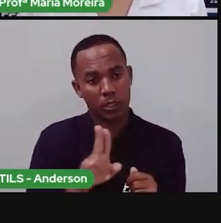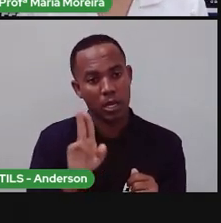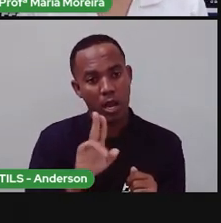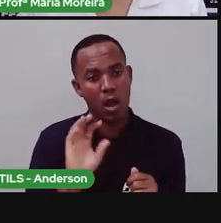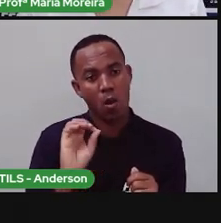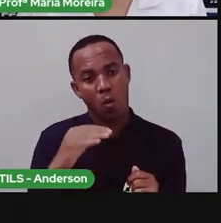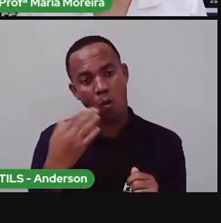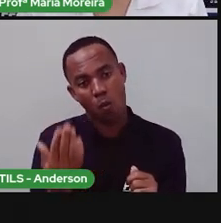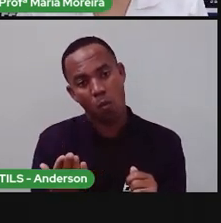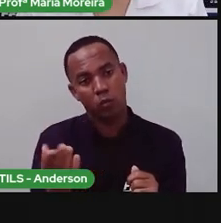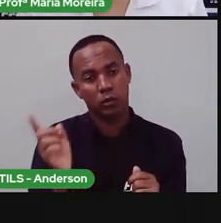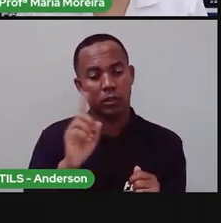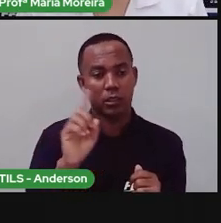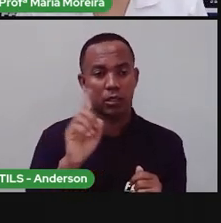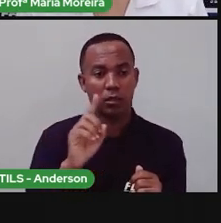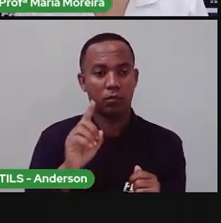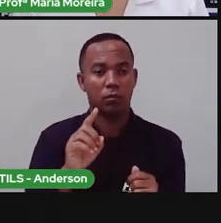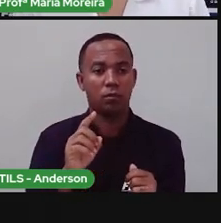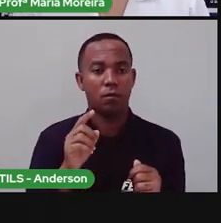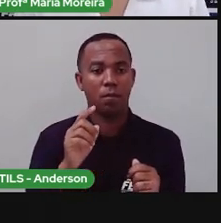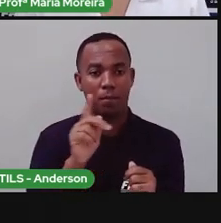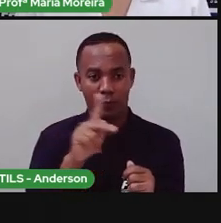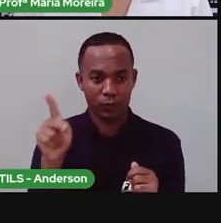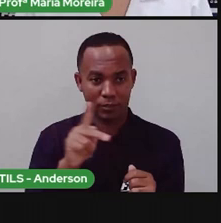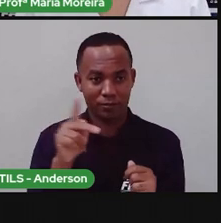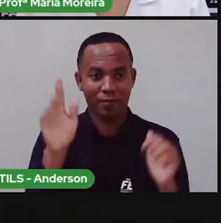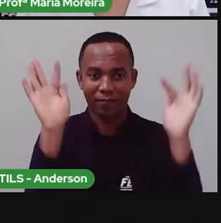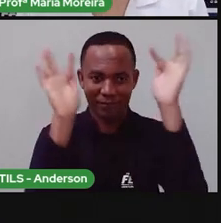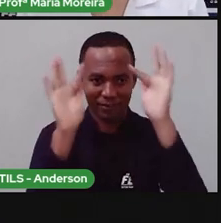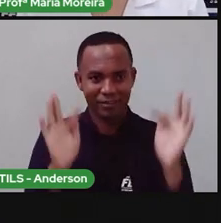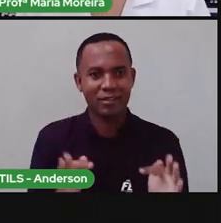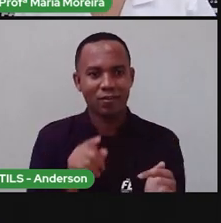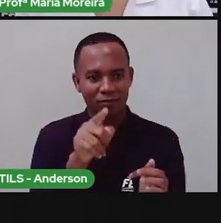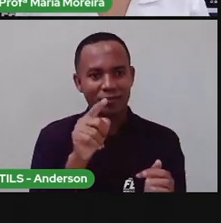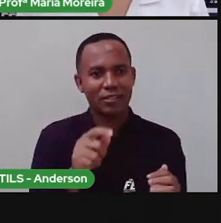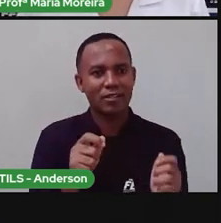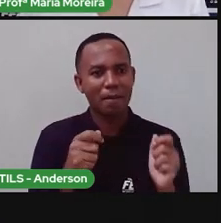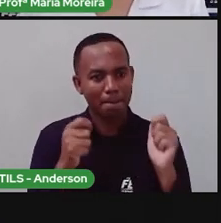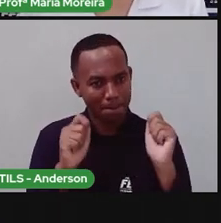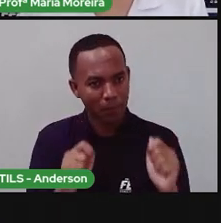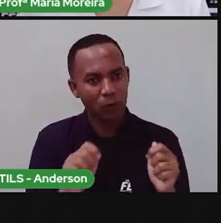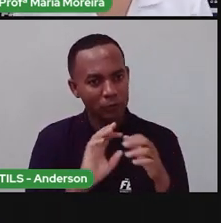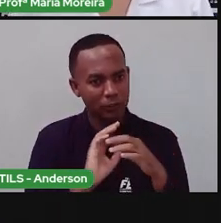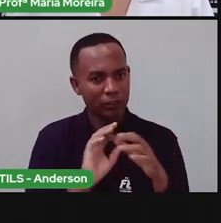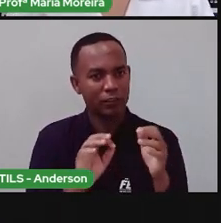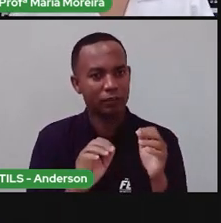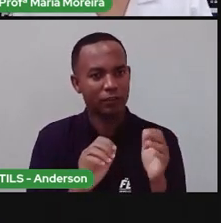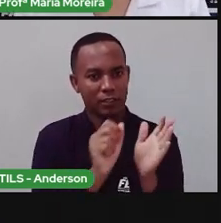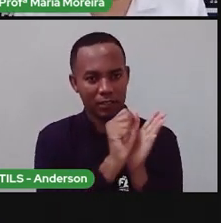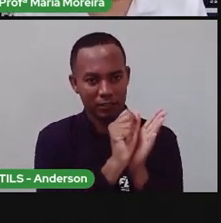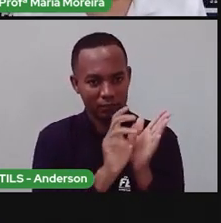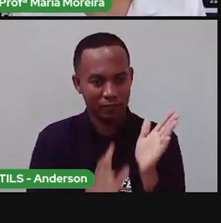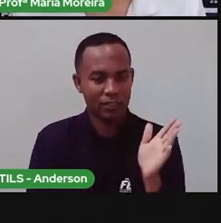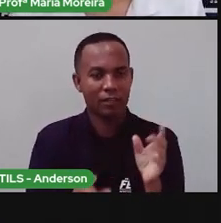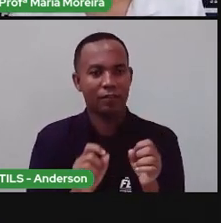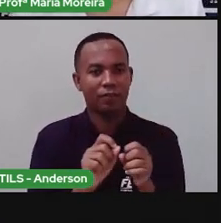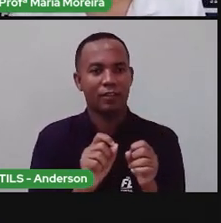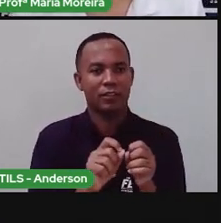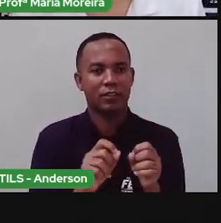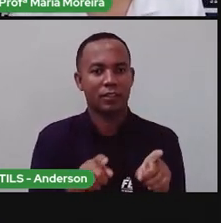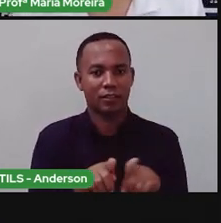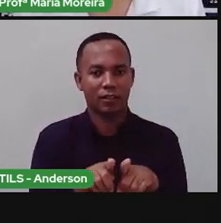feliz se vocês fizessem a atividade com ela, né? Mas se o professor de vocês passar uma outra orientação, ele tá